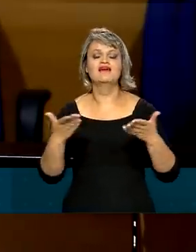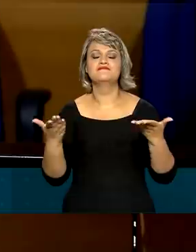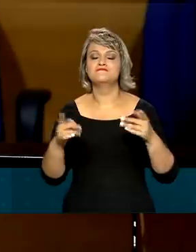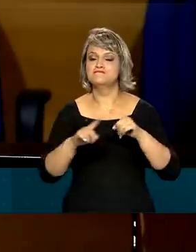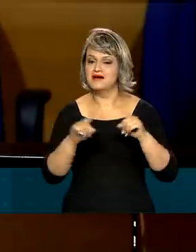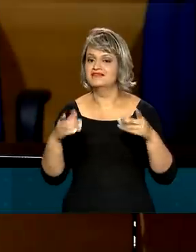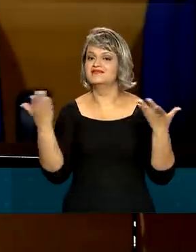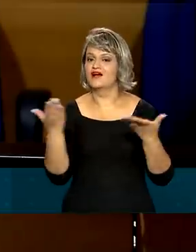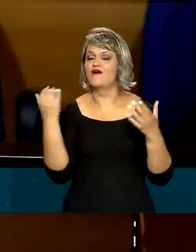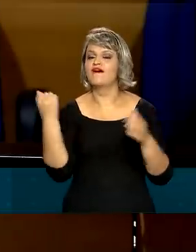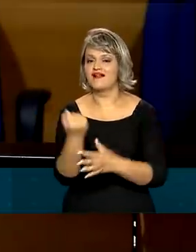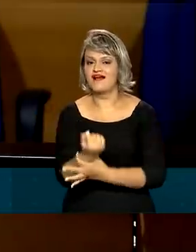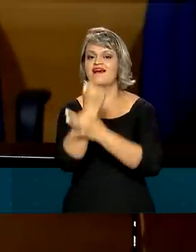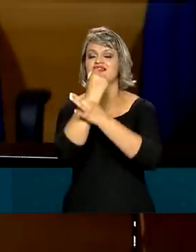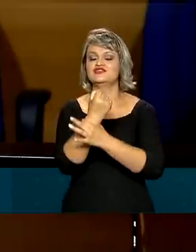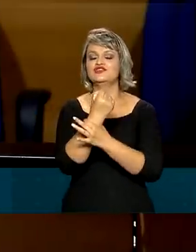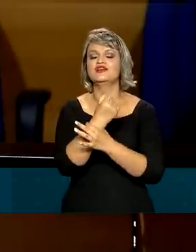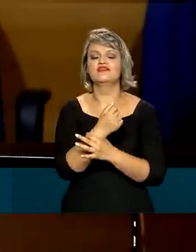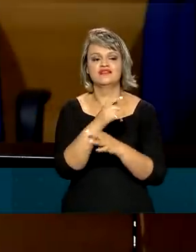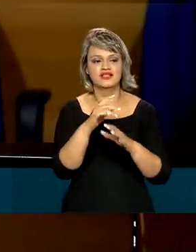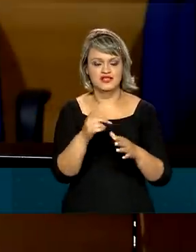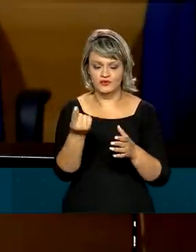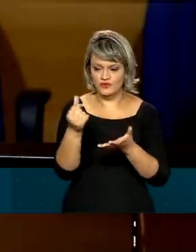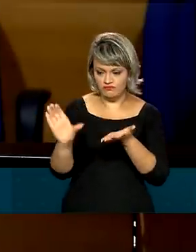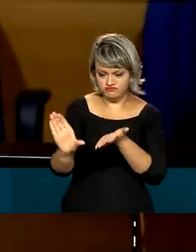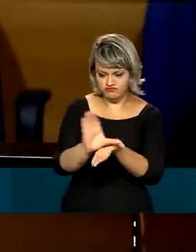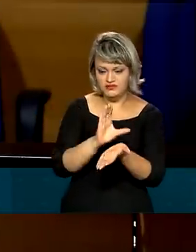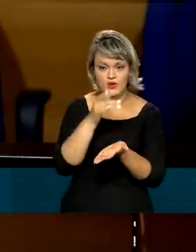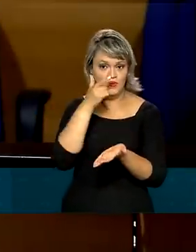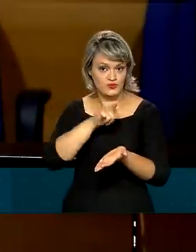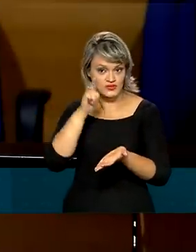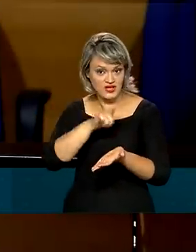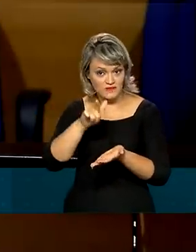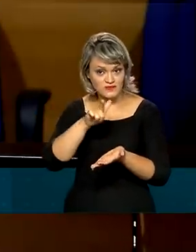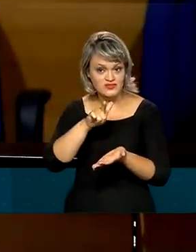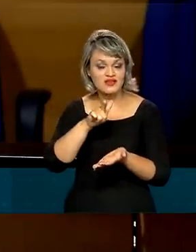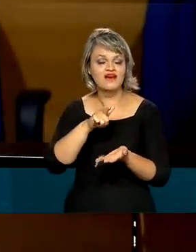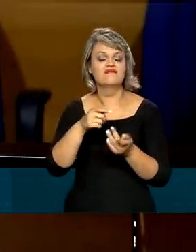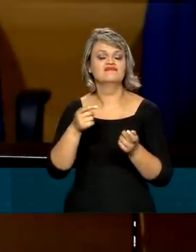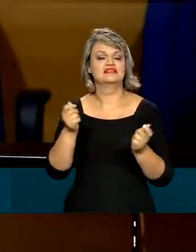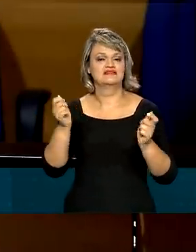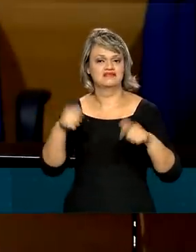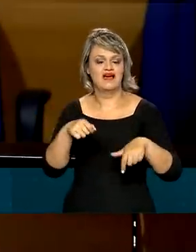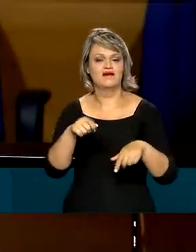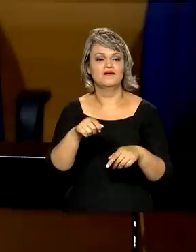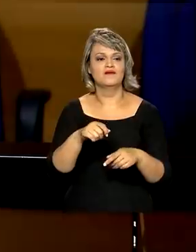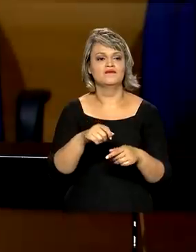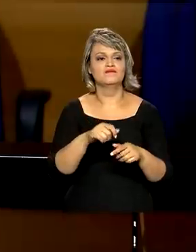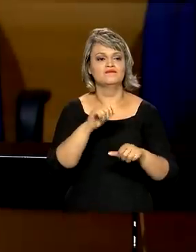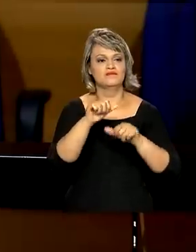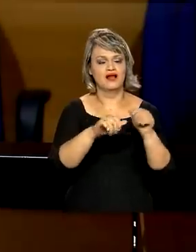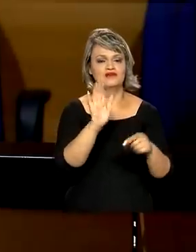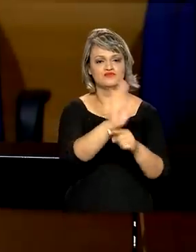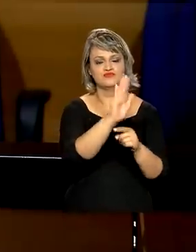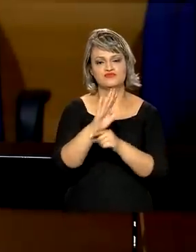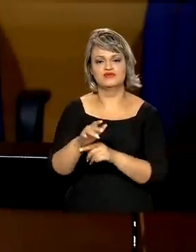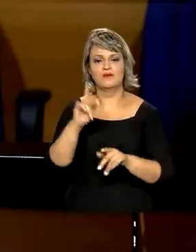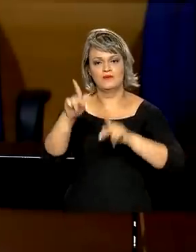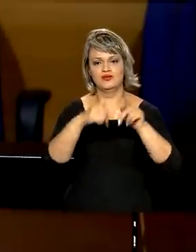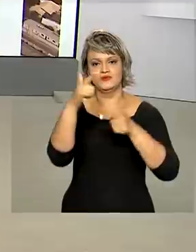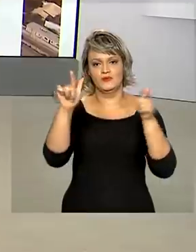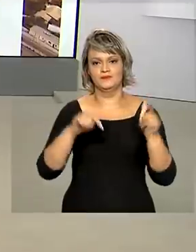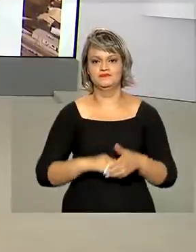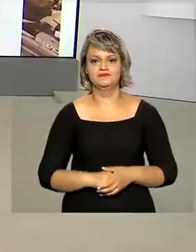a garantia e a certeza de que todos os valores arrecadados nesse leilão nós iremos converter em benfeitorias para a